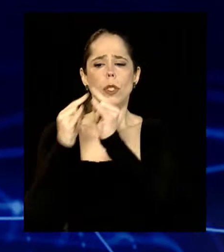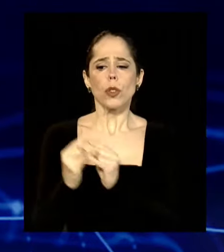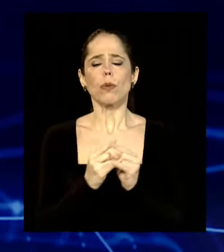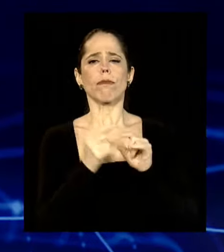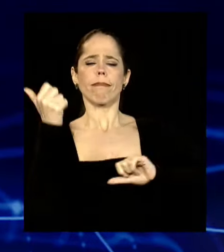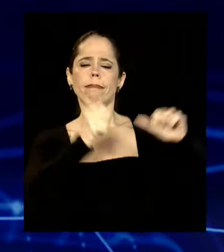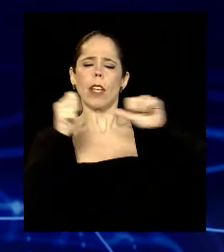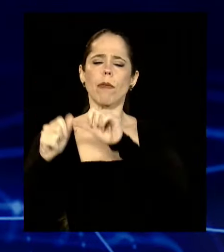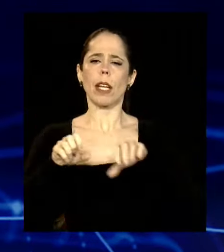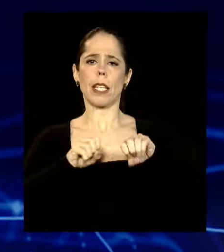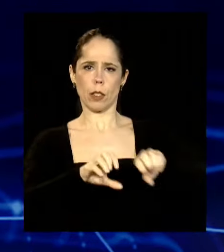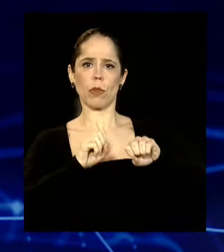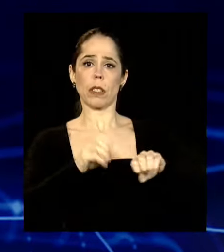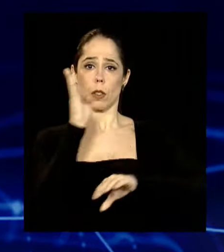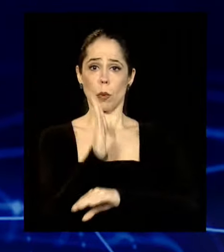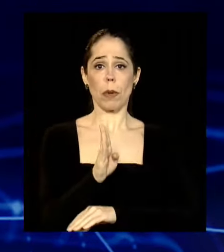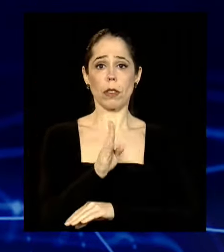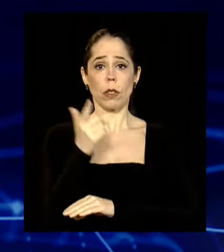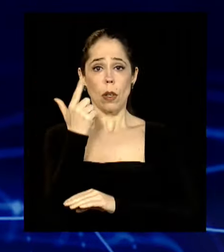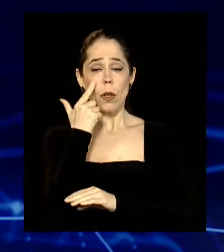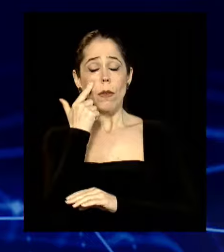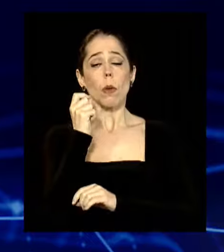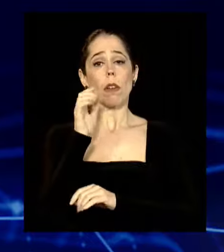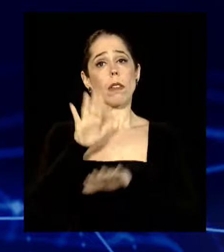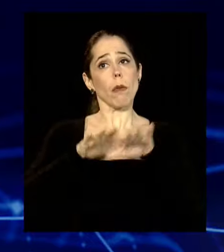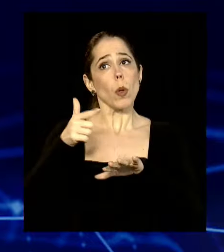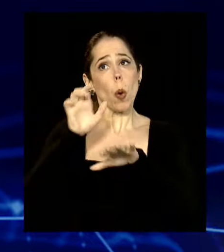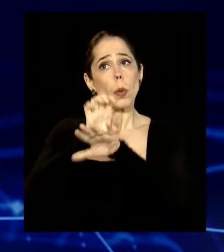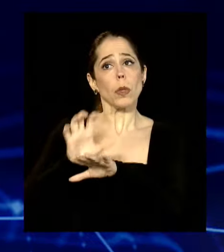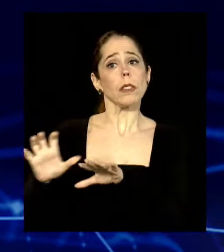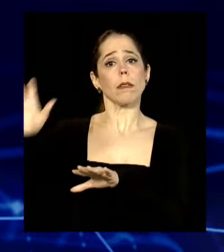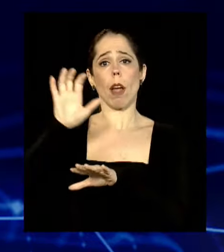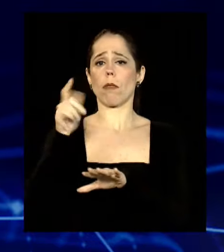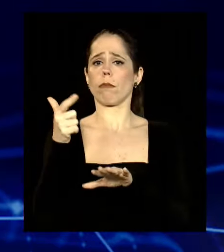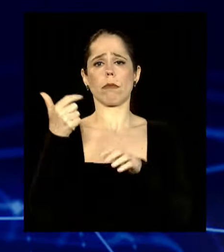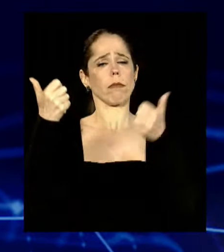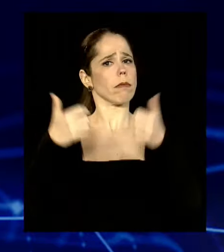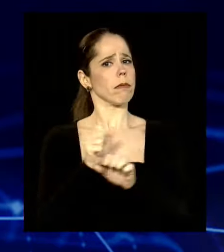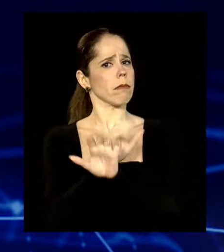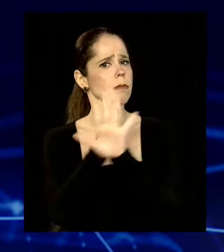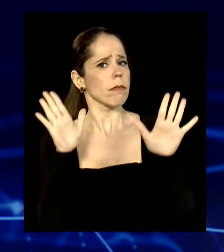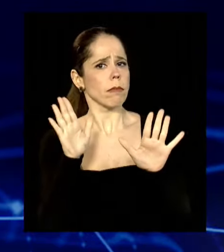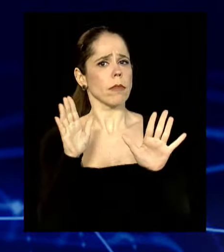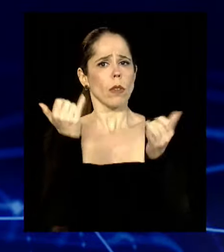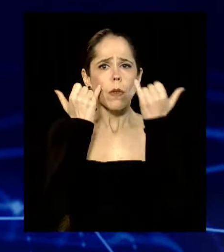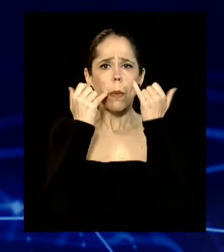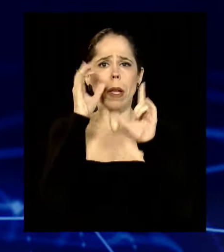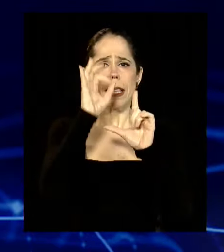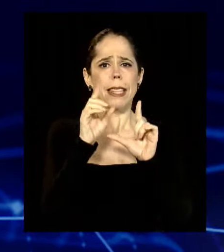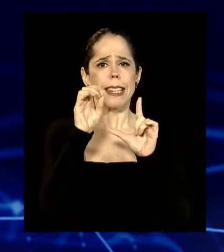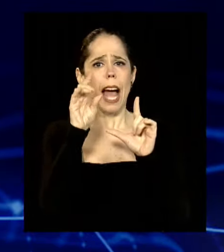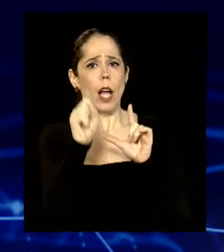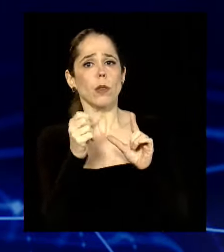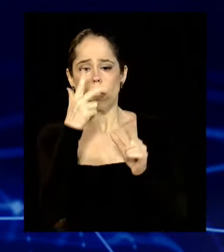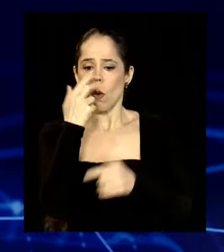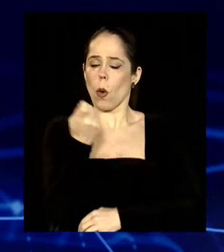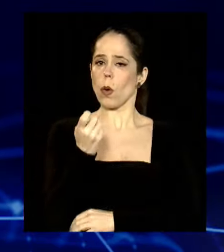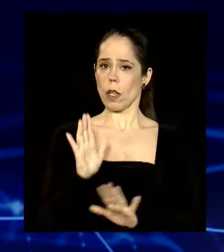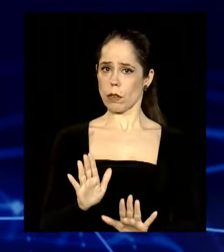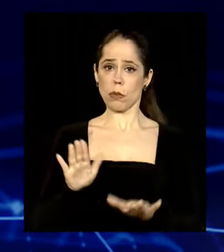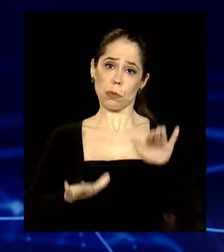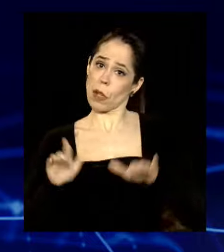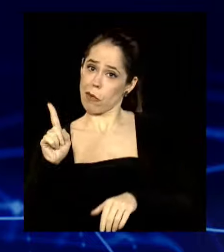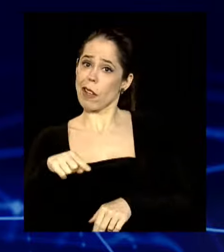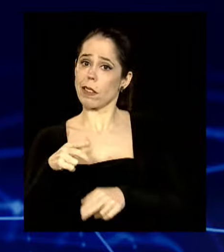e veem que outros estados talvez não tenham sido transparentes com os dados, como o Rio Grande do Sul foi. Bom, mas isso é um outro problema.